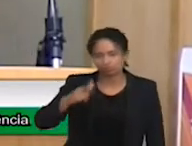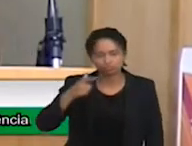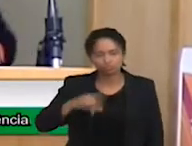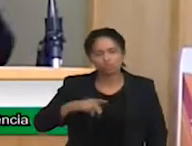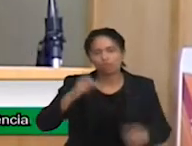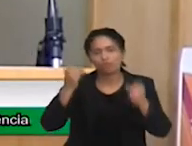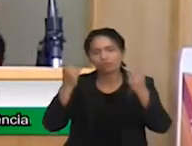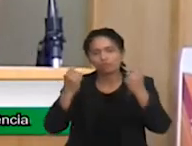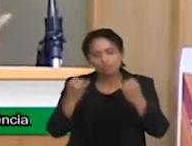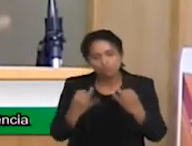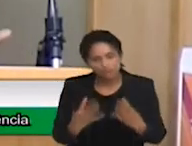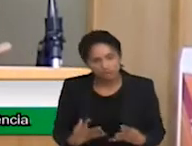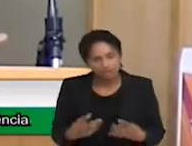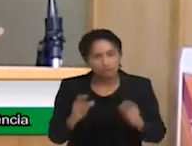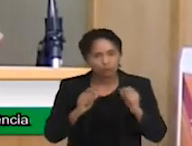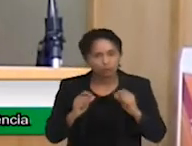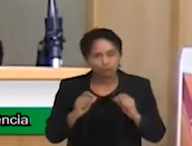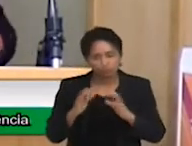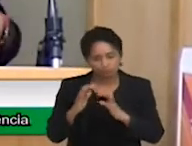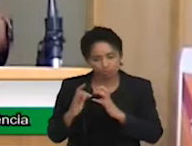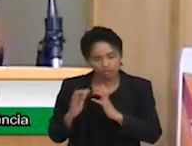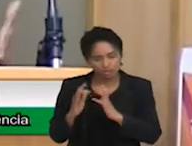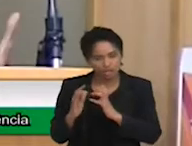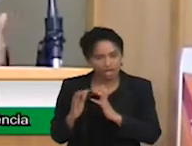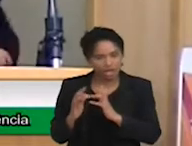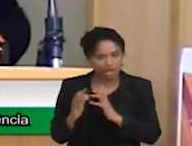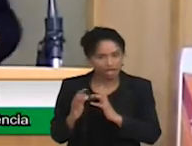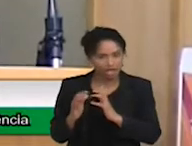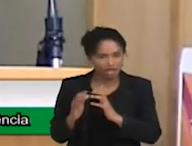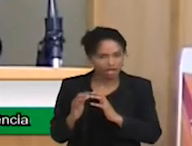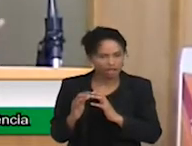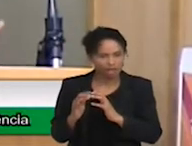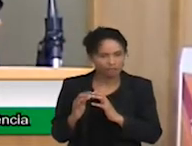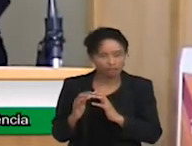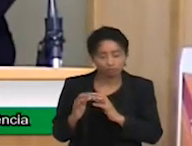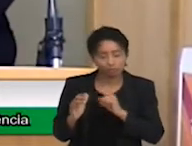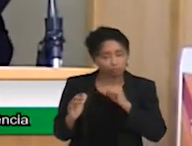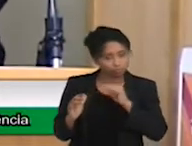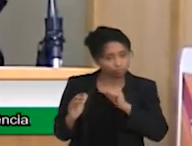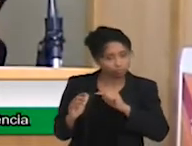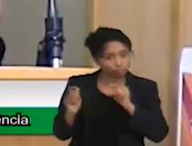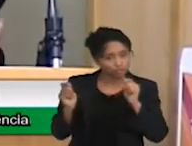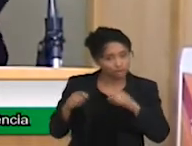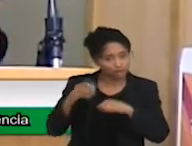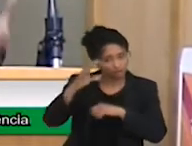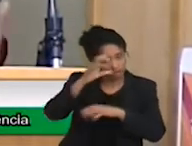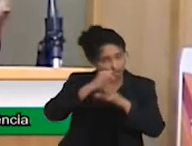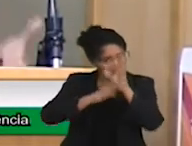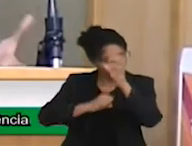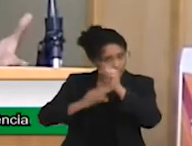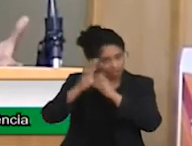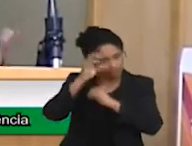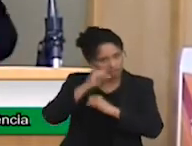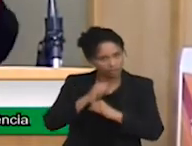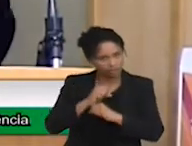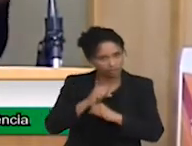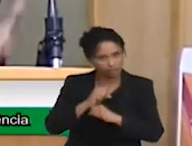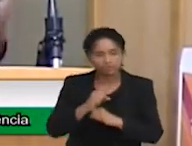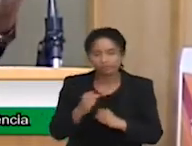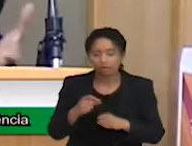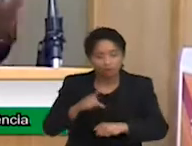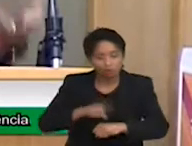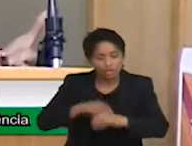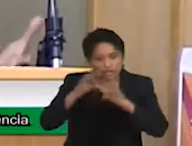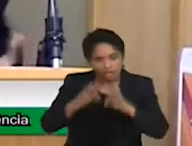plasticidade, essa capacidade do cérebro de se diferenciar e de aprender, ela é muito maior na infância. Quanto